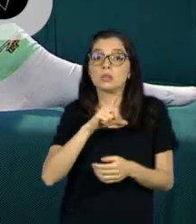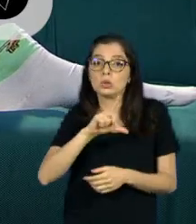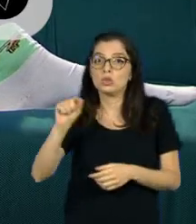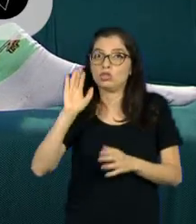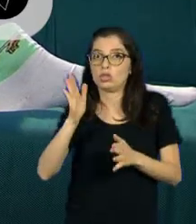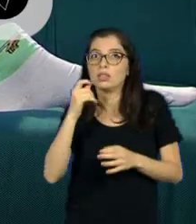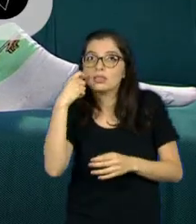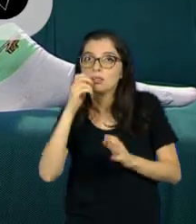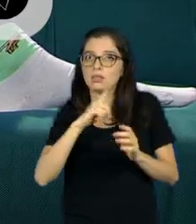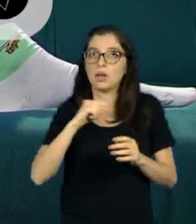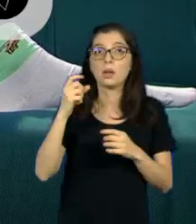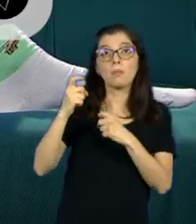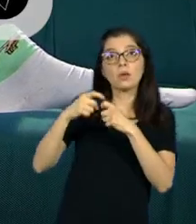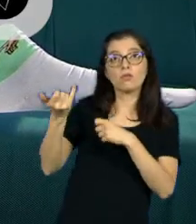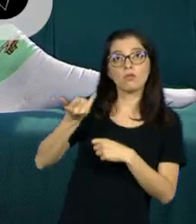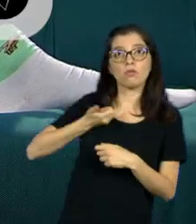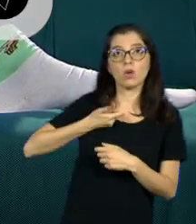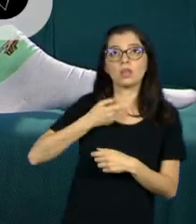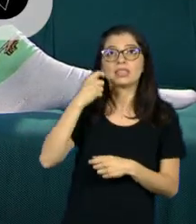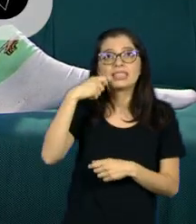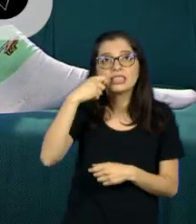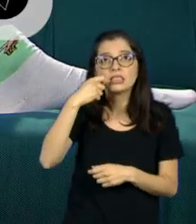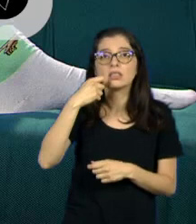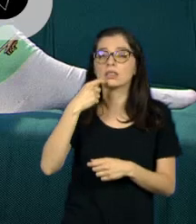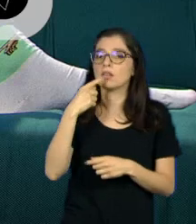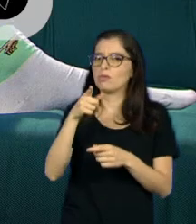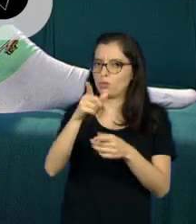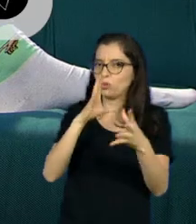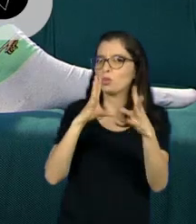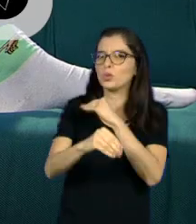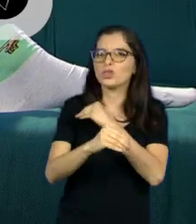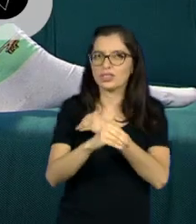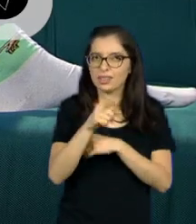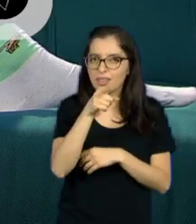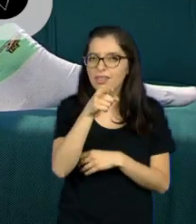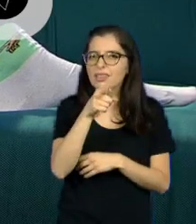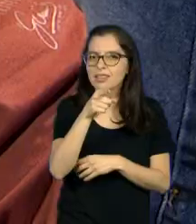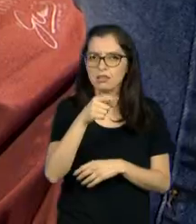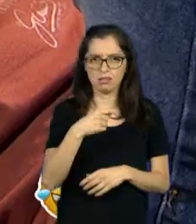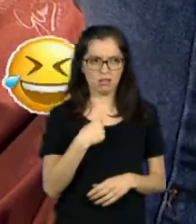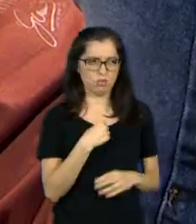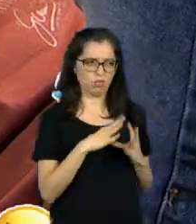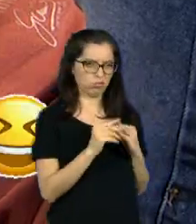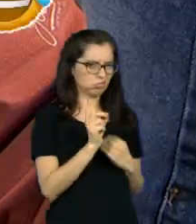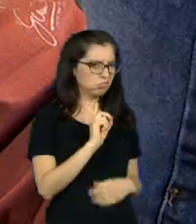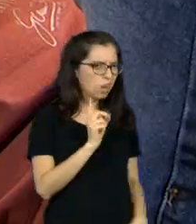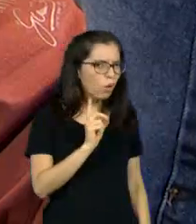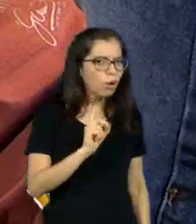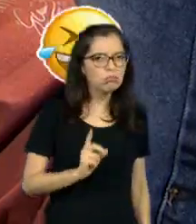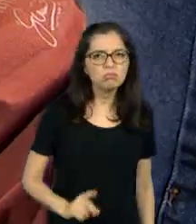E aí Tchau.